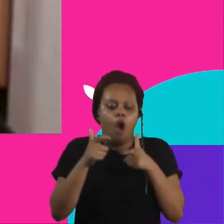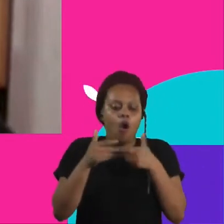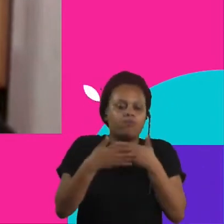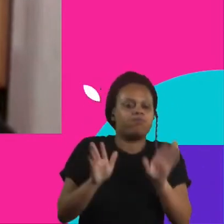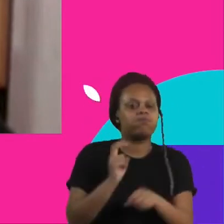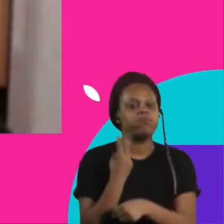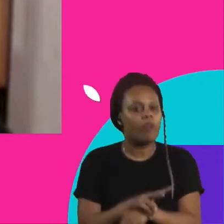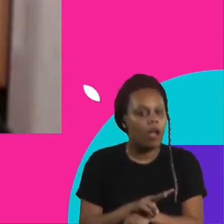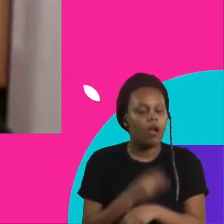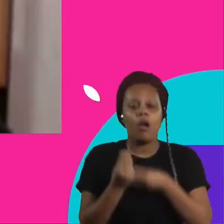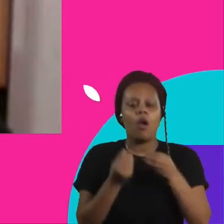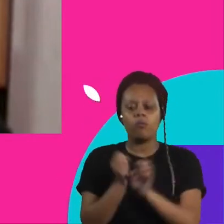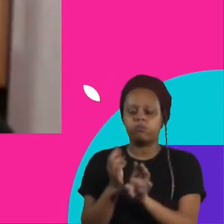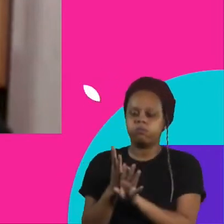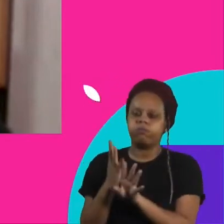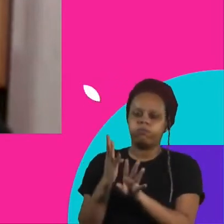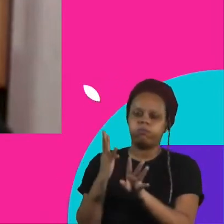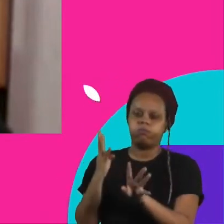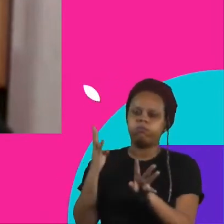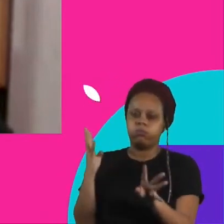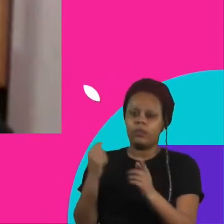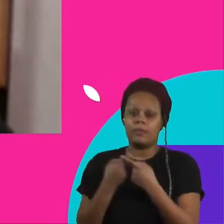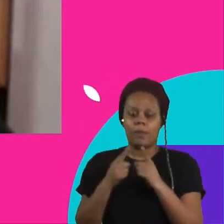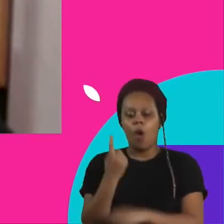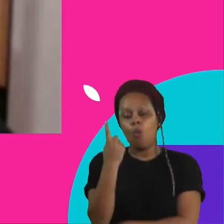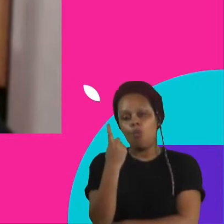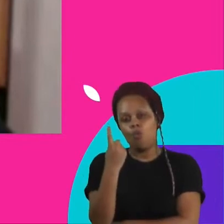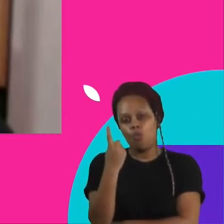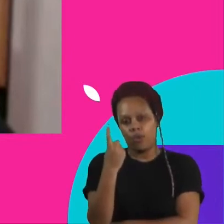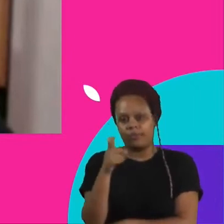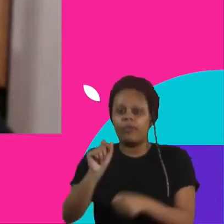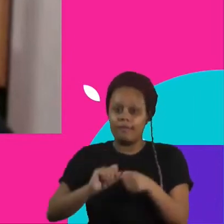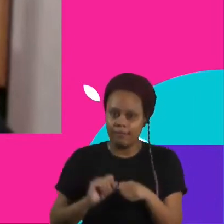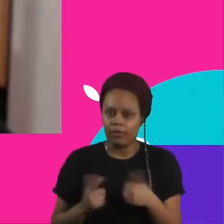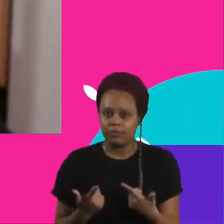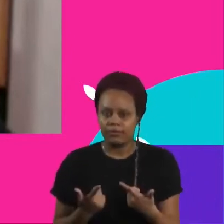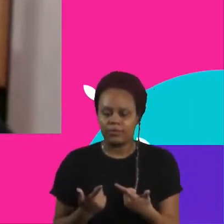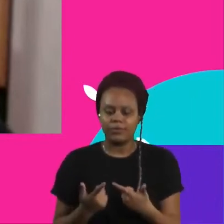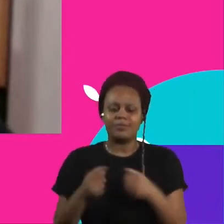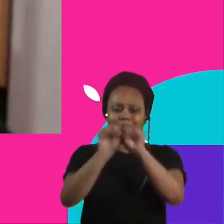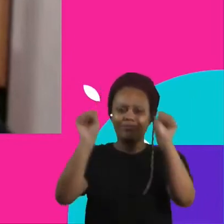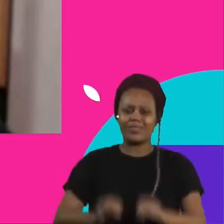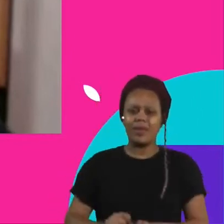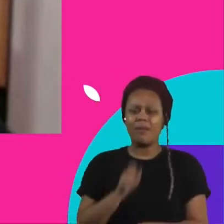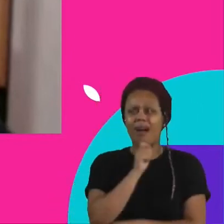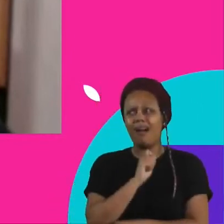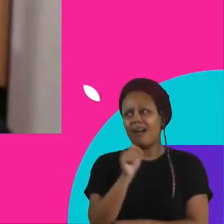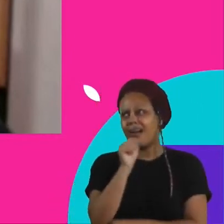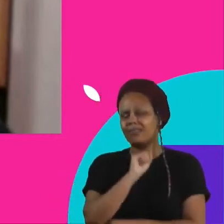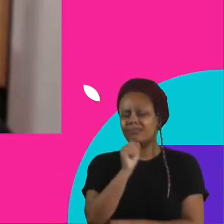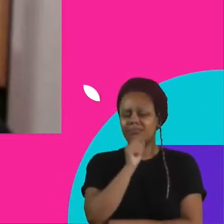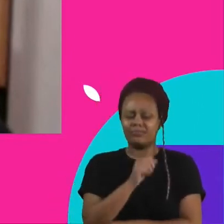dessa fila. Mas era uma pessoa que fazia. E um sistema antigo, como é o caso da maioria dos sistemas hoje